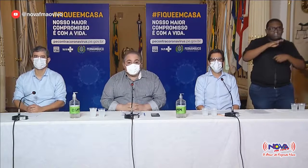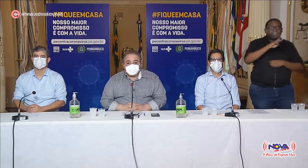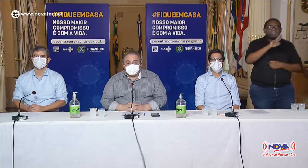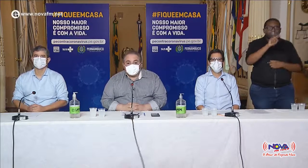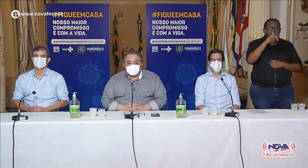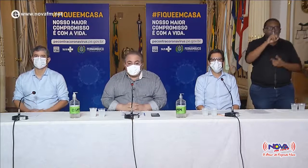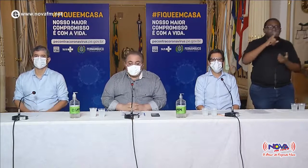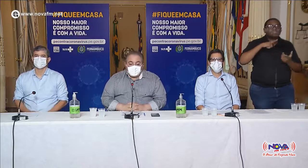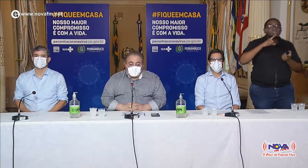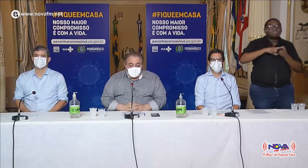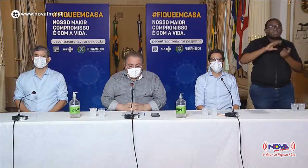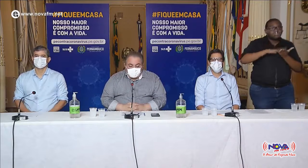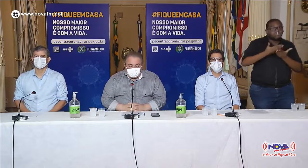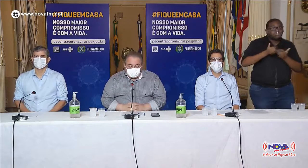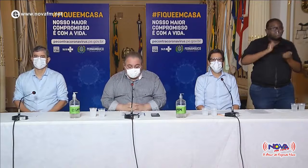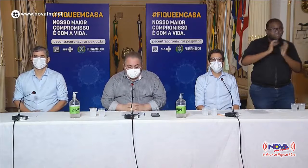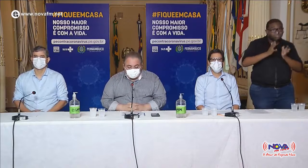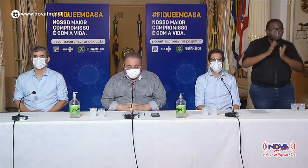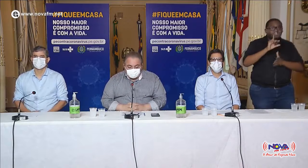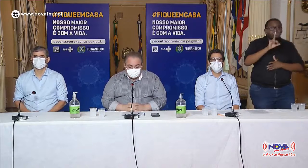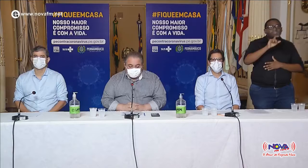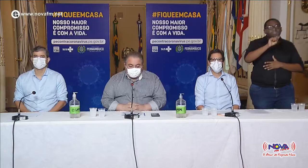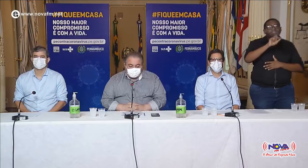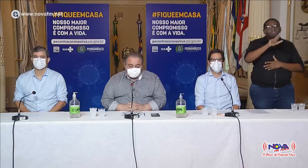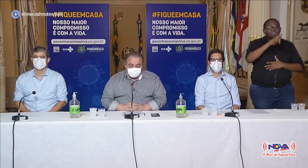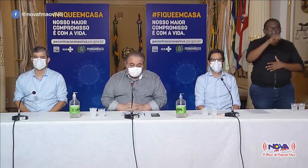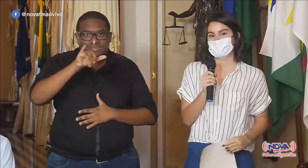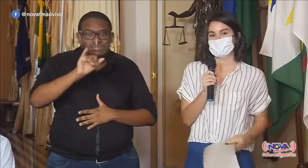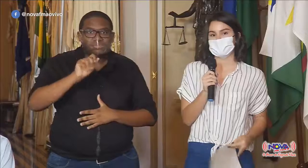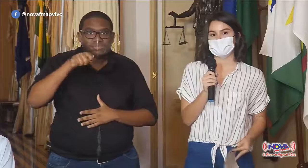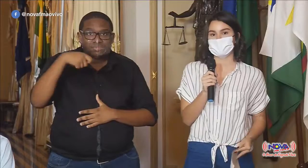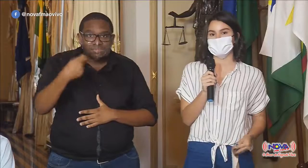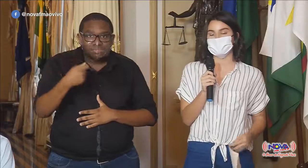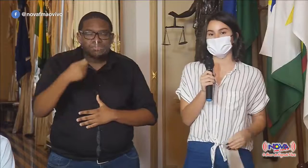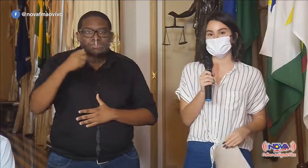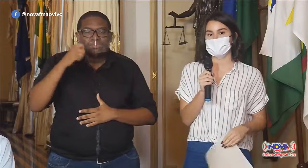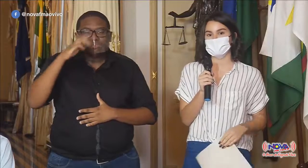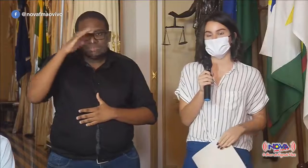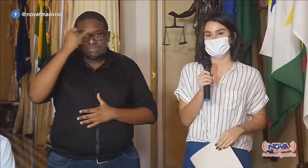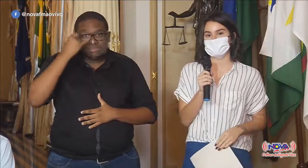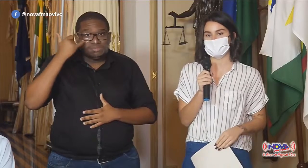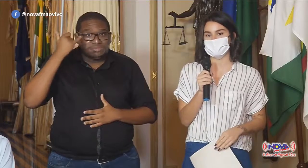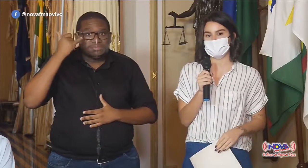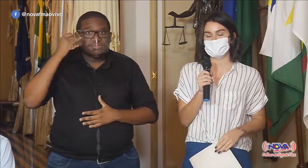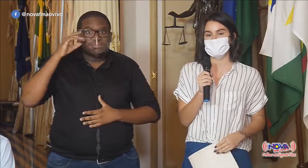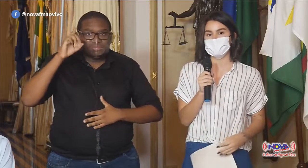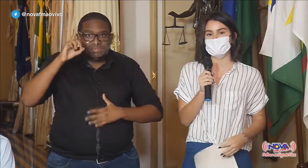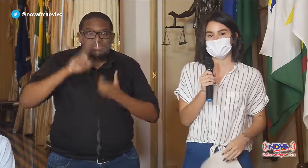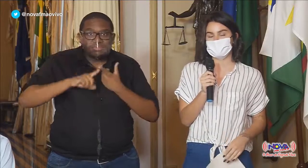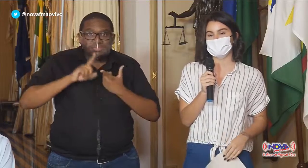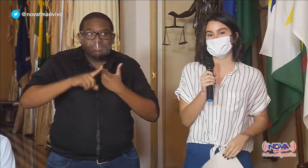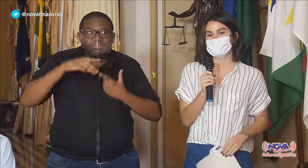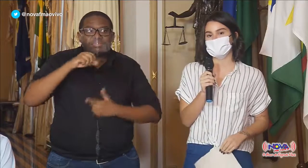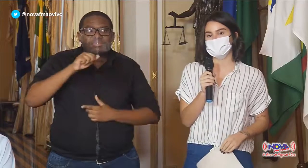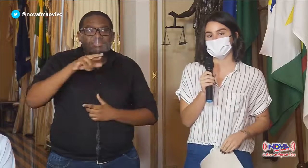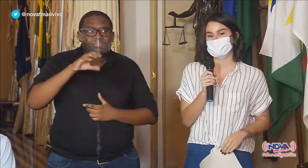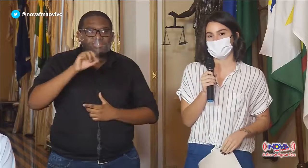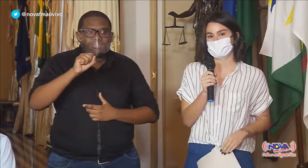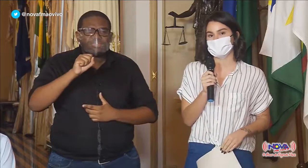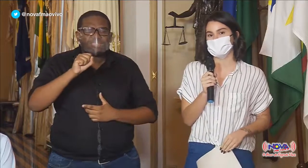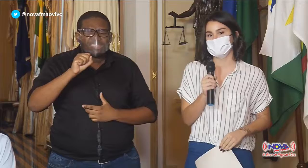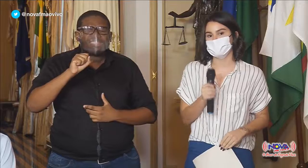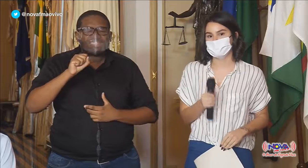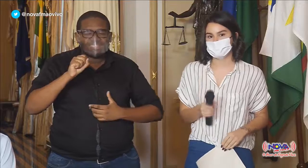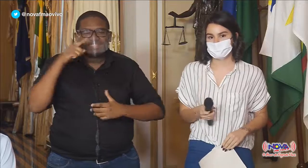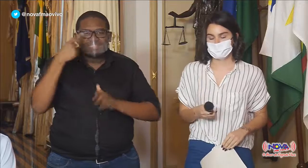participação dos intérpretes de Libra Danley e Marcos Vinícius. Os secretários vão iniciar com suas considerações e em seguida partiremos para as